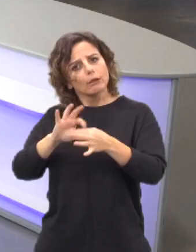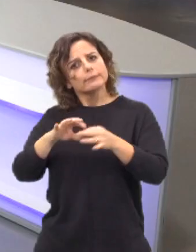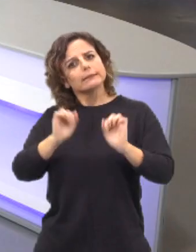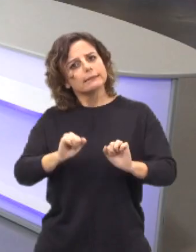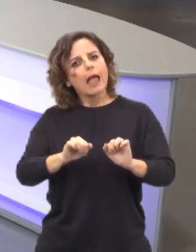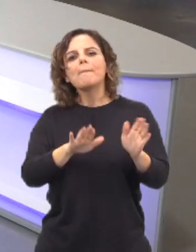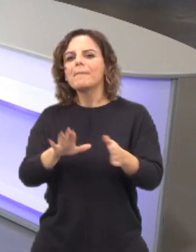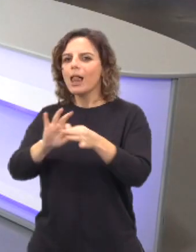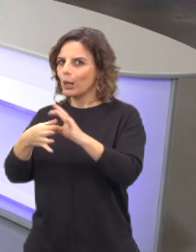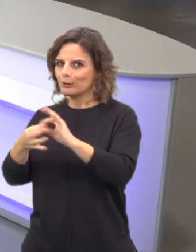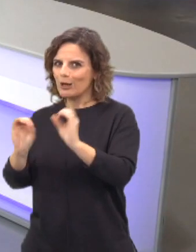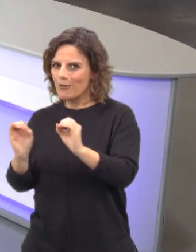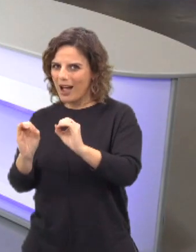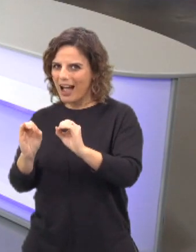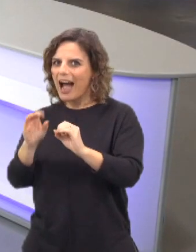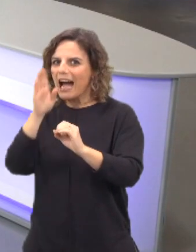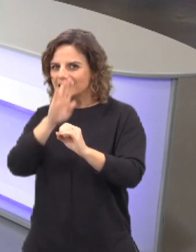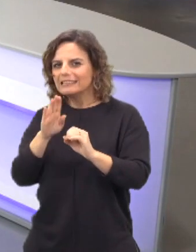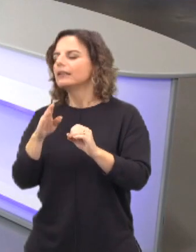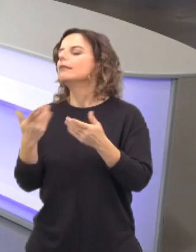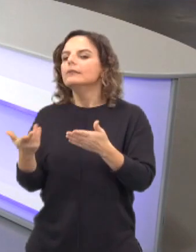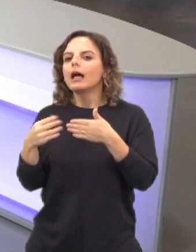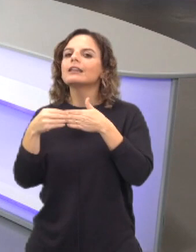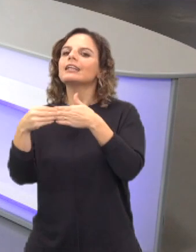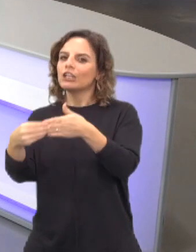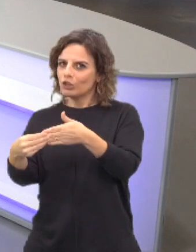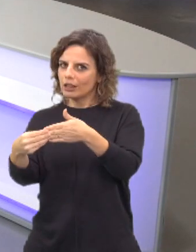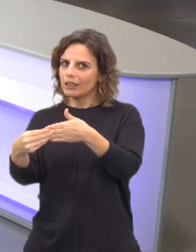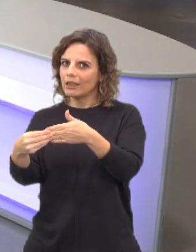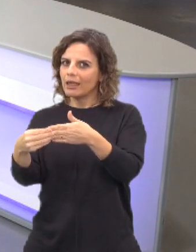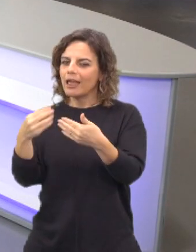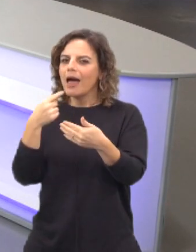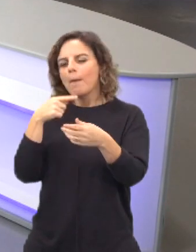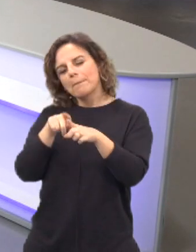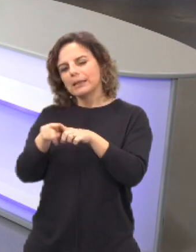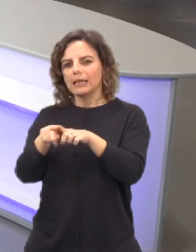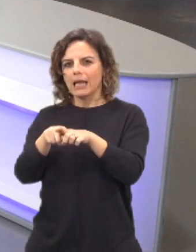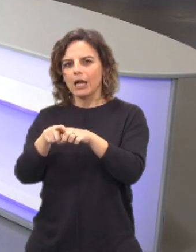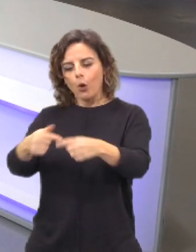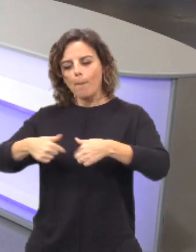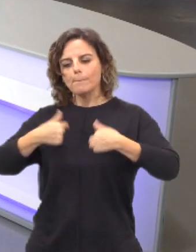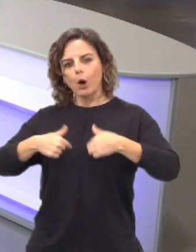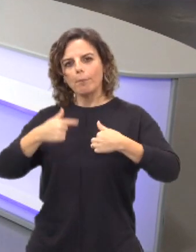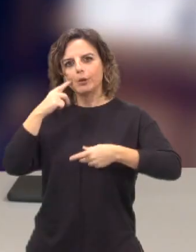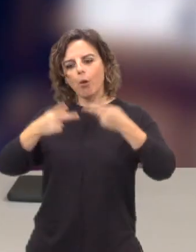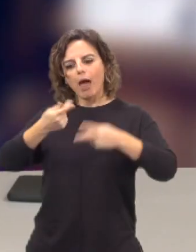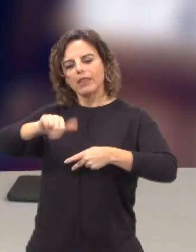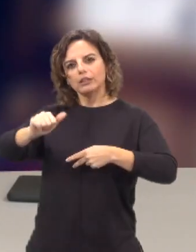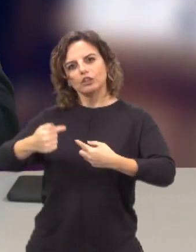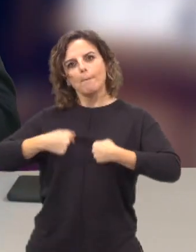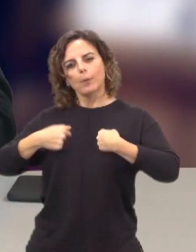tanto sentido é pensar que dirigentes partidários são eles próprios analistas ou comentadores porque são parte